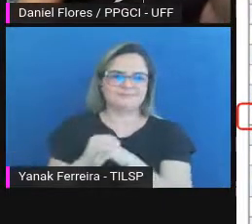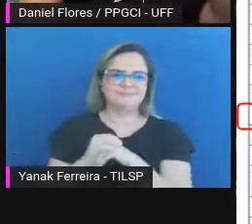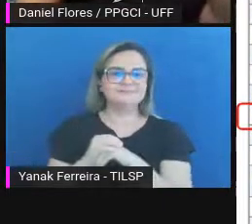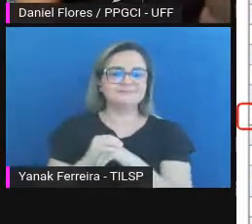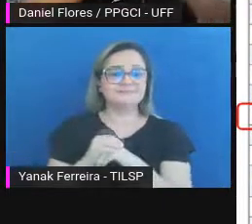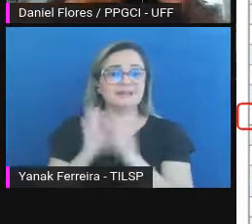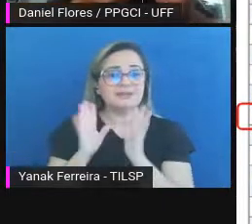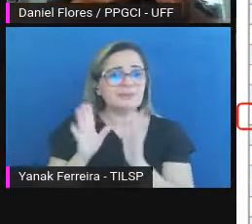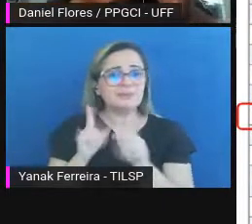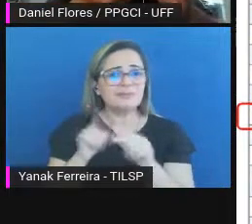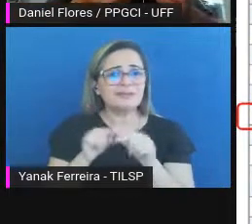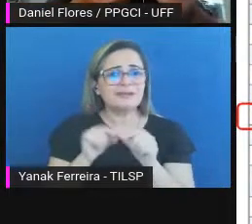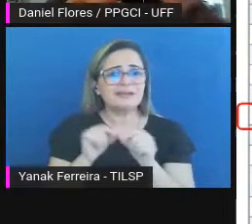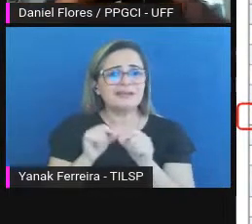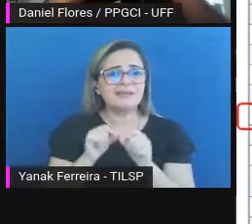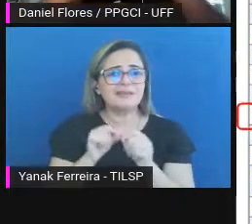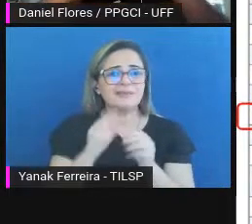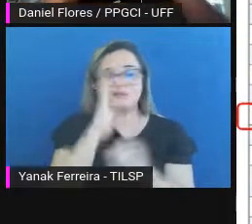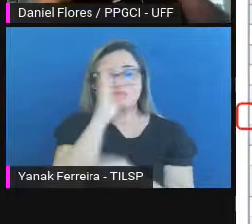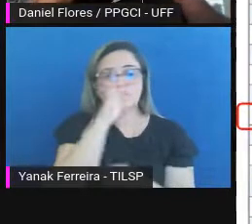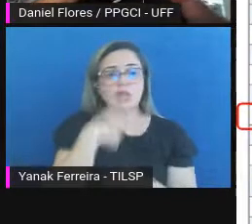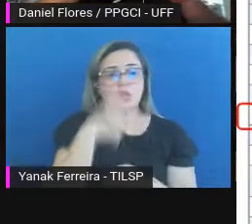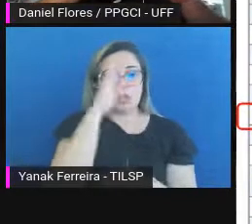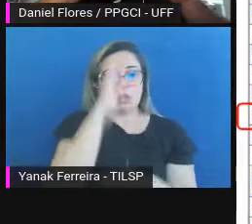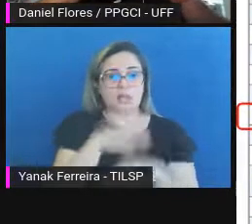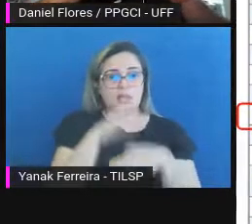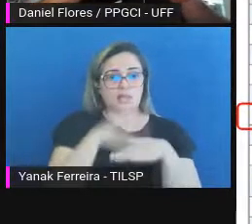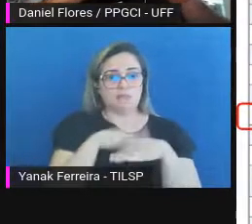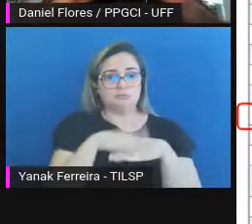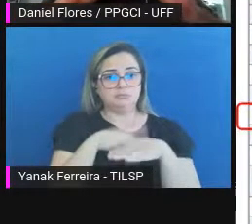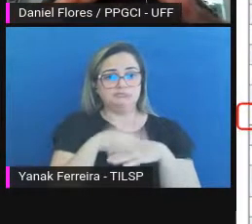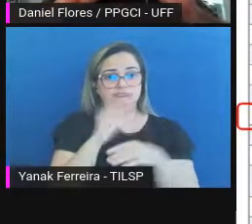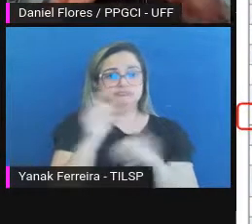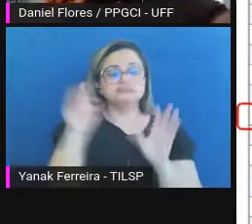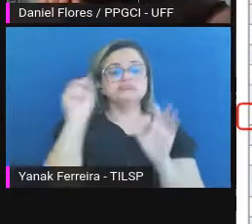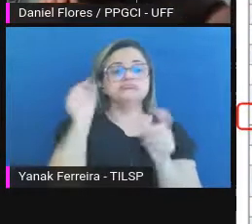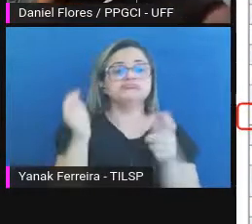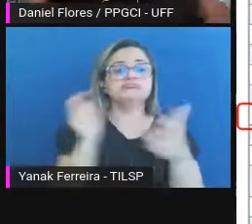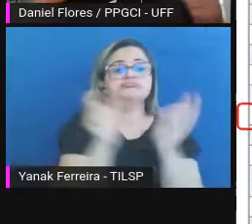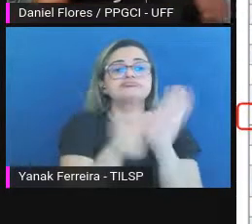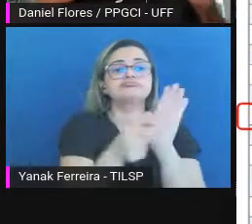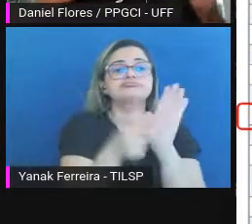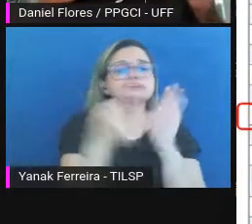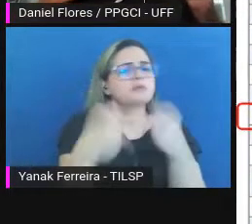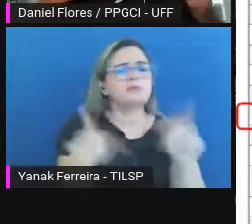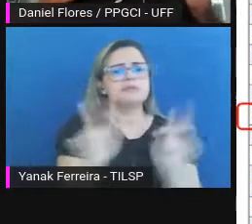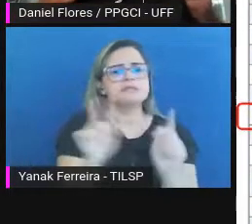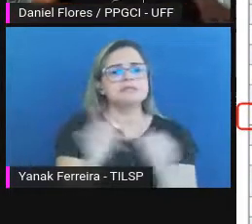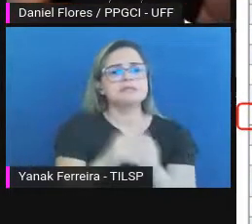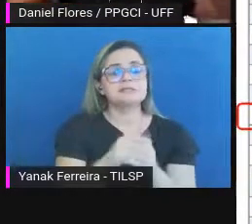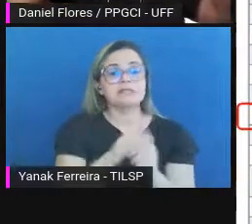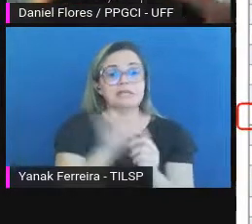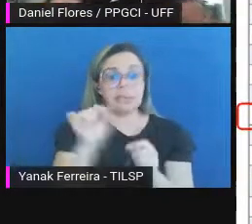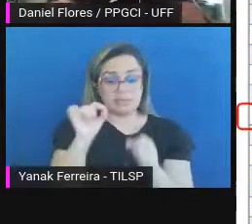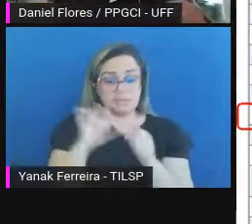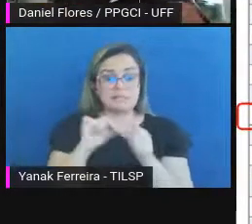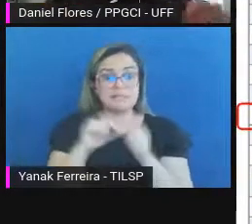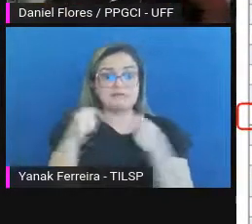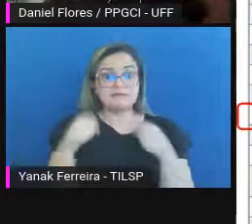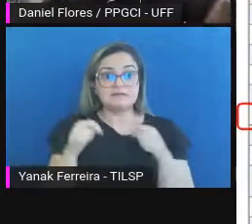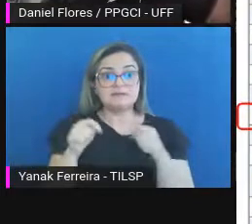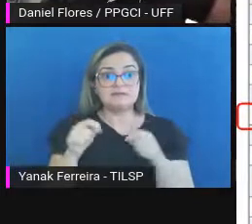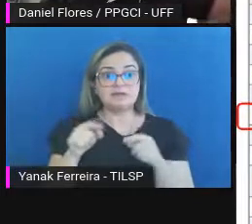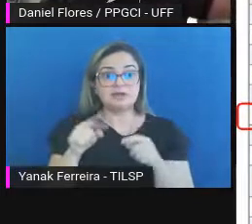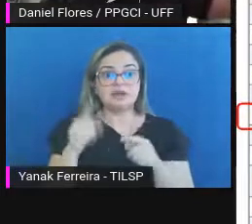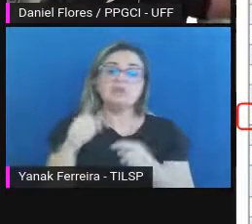não faça a conversão diretamente no suporte, no objeto. Quem tem que fazer isso é esse ambiente.